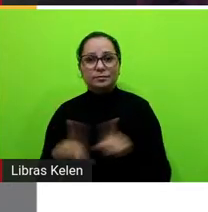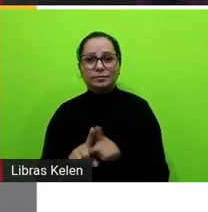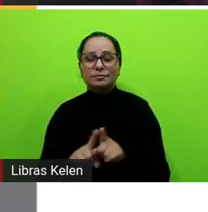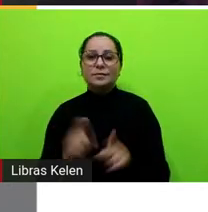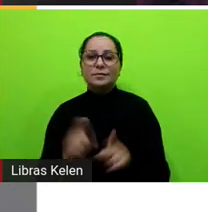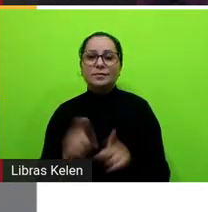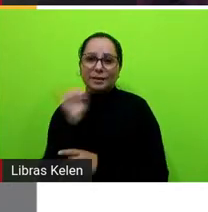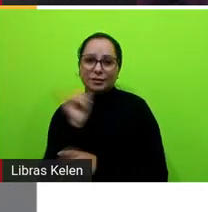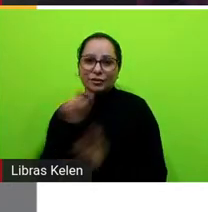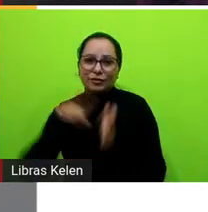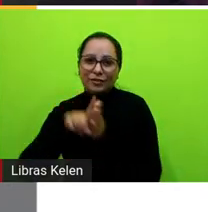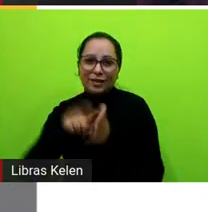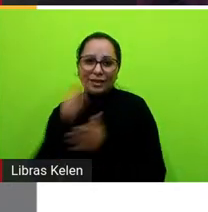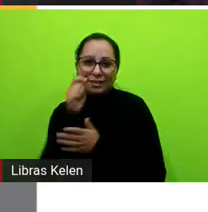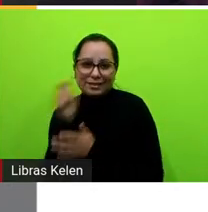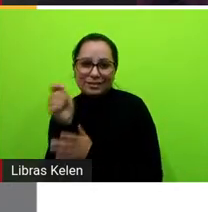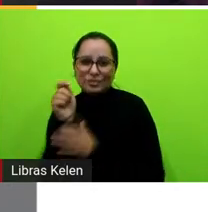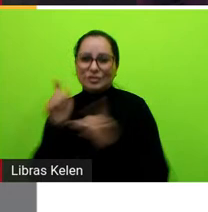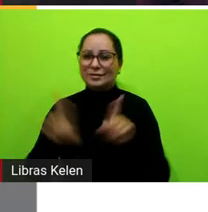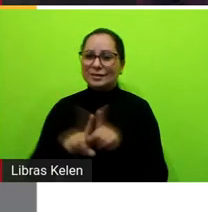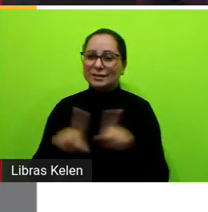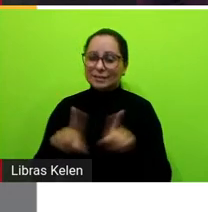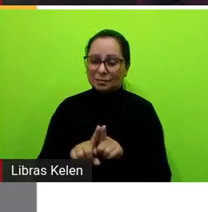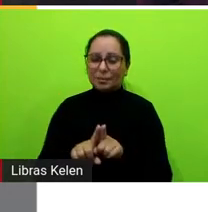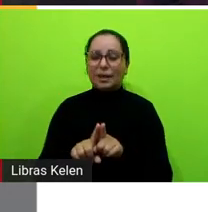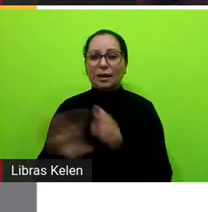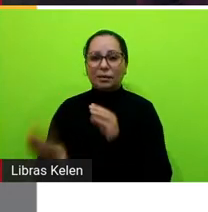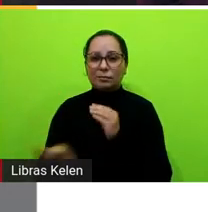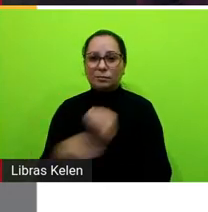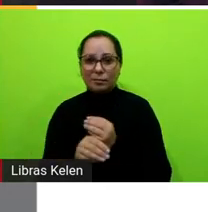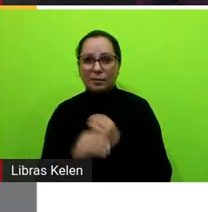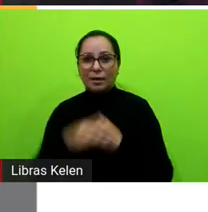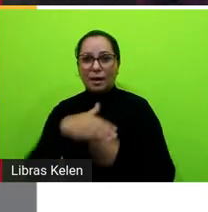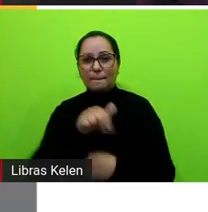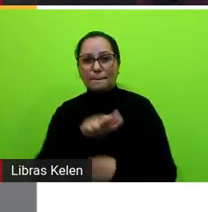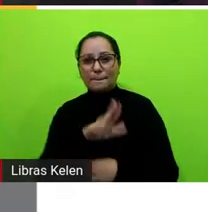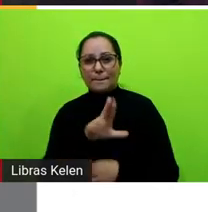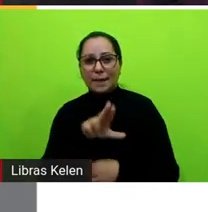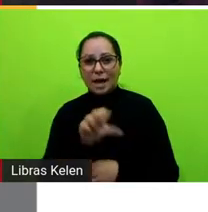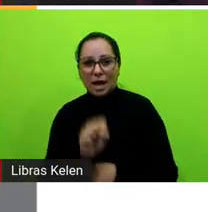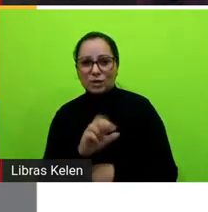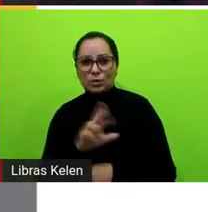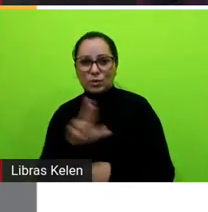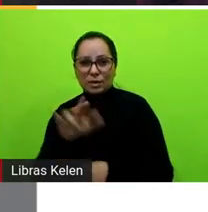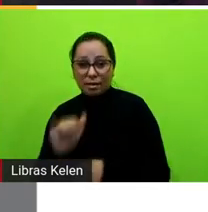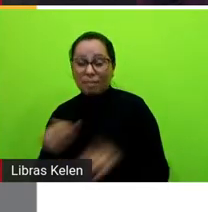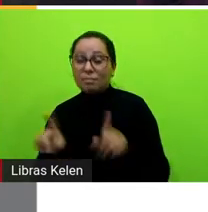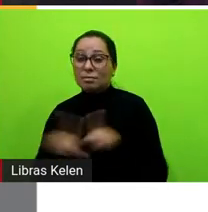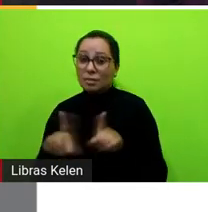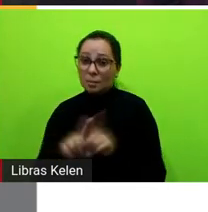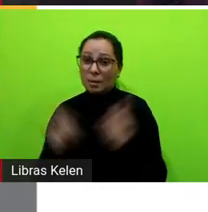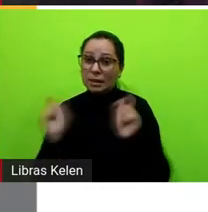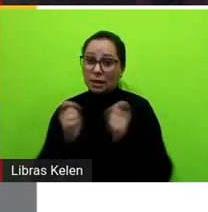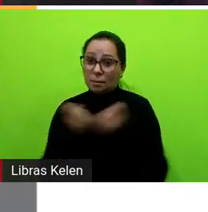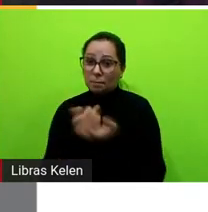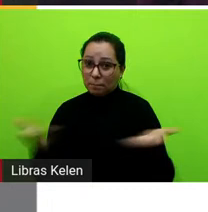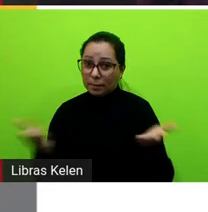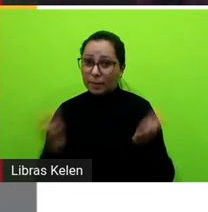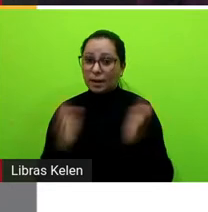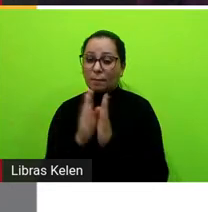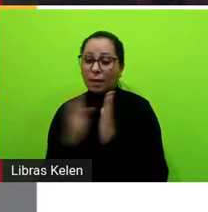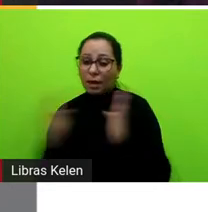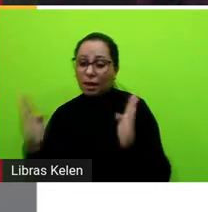de detetive inclusive do Marcos Rey né disponíveis neste acervo as